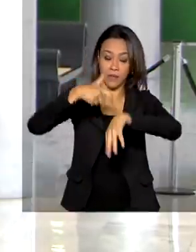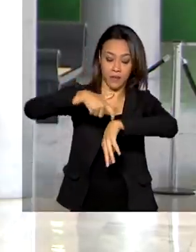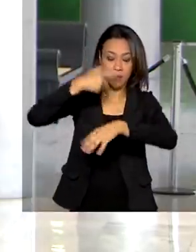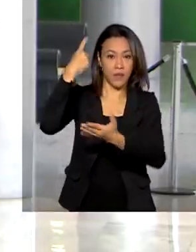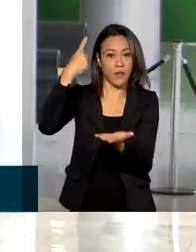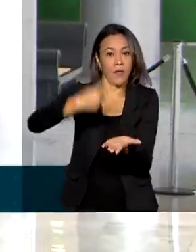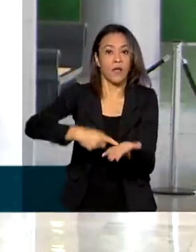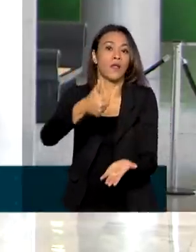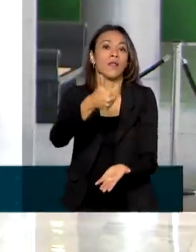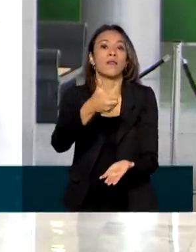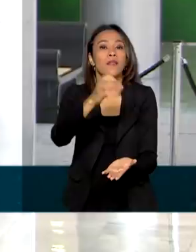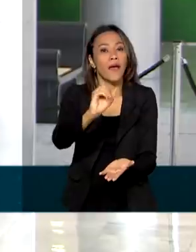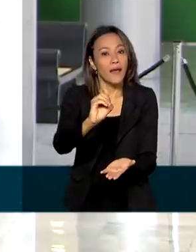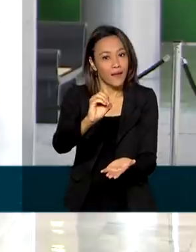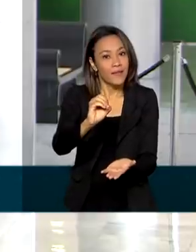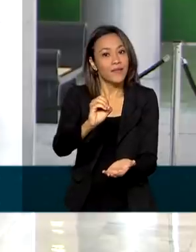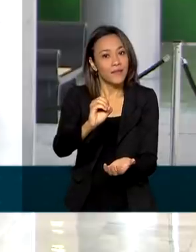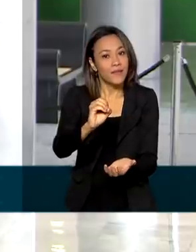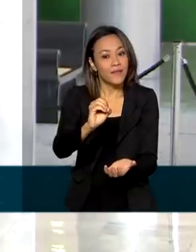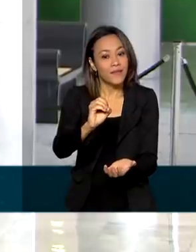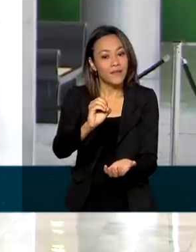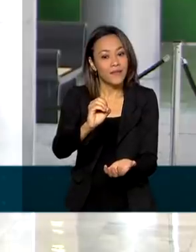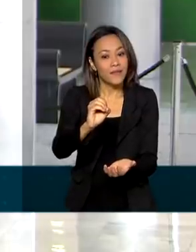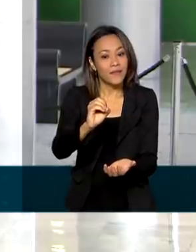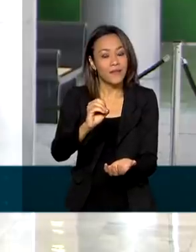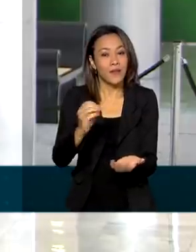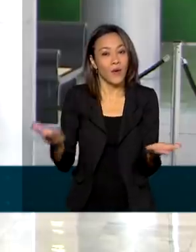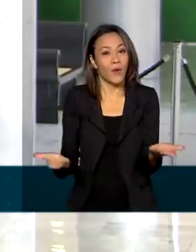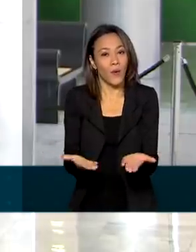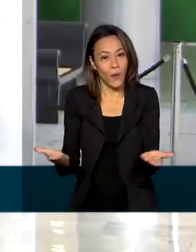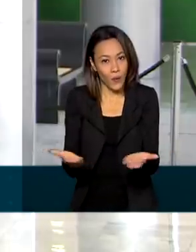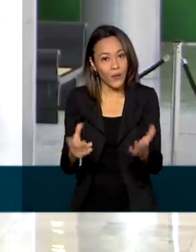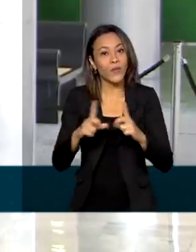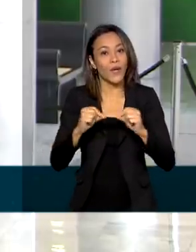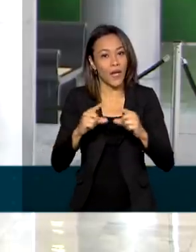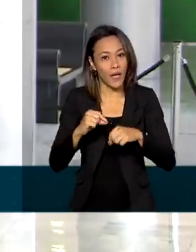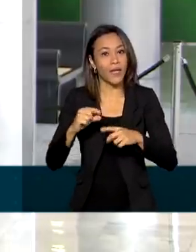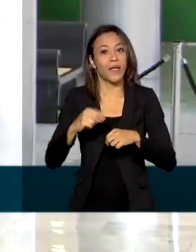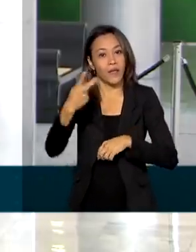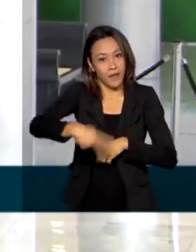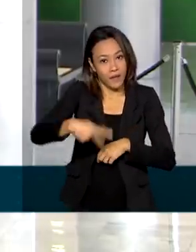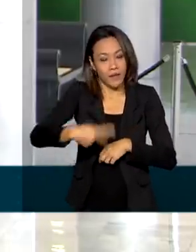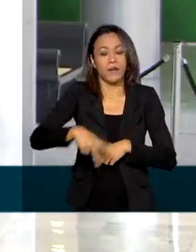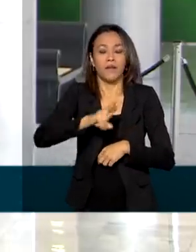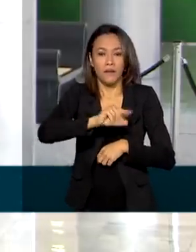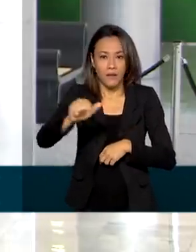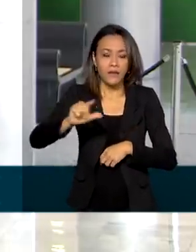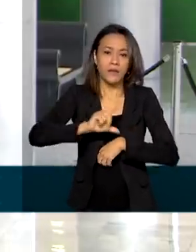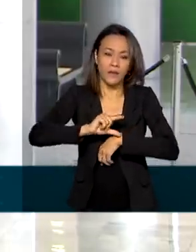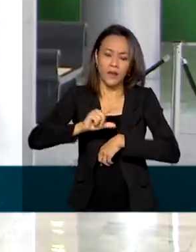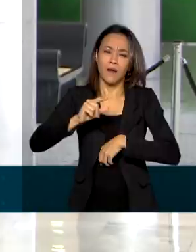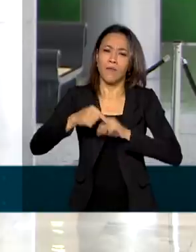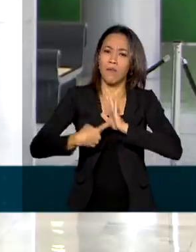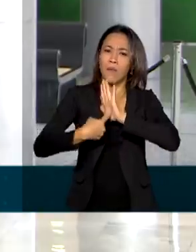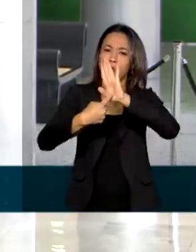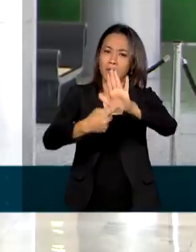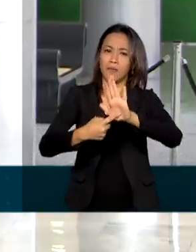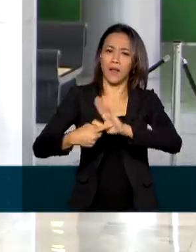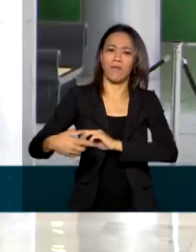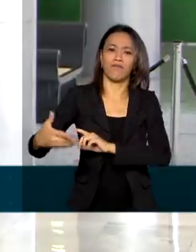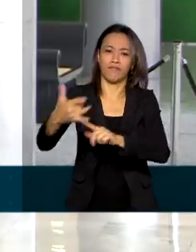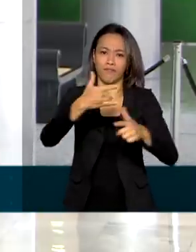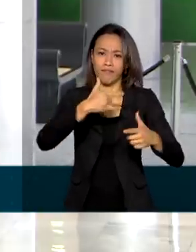Brasília, ao vivo, perdão, as 10 horas de hoje, horário de Brasília, será virtual, transmitido ao vivo pela Argentina.